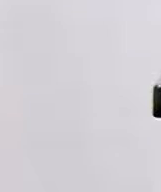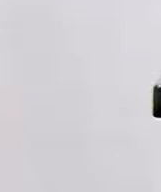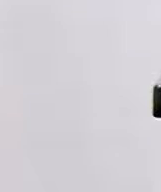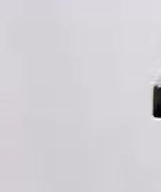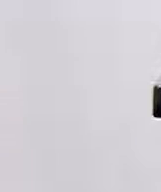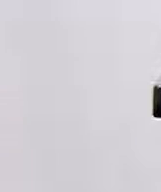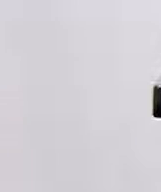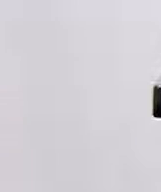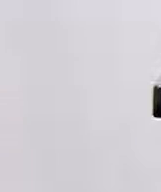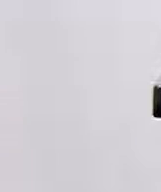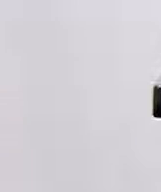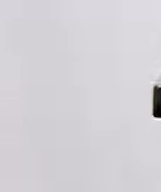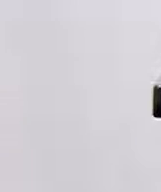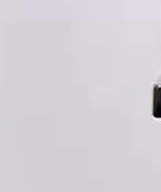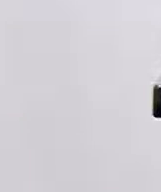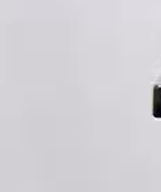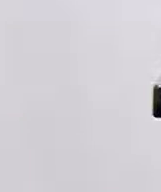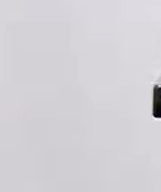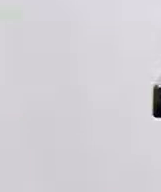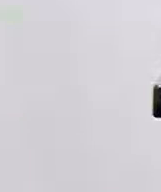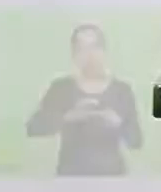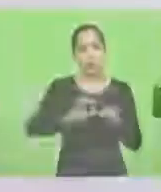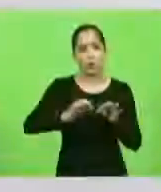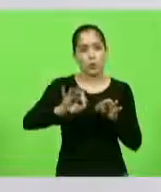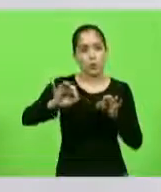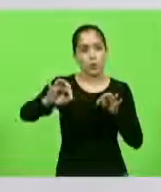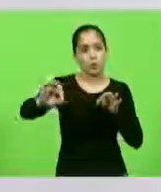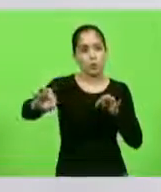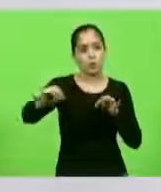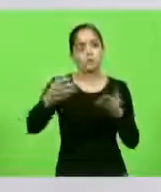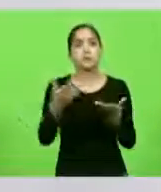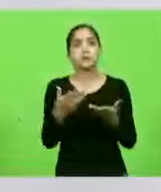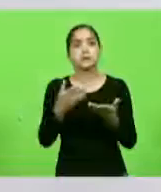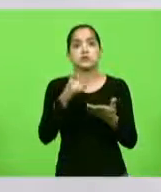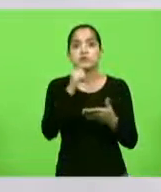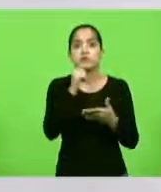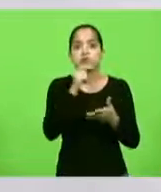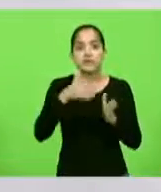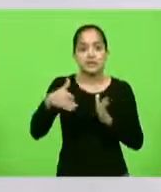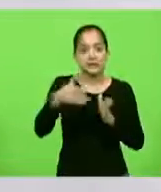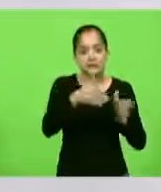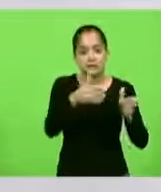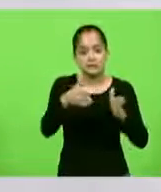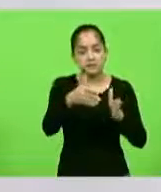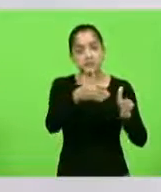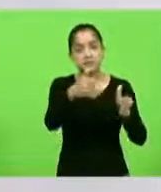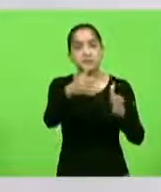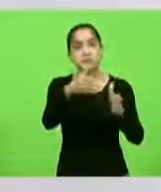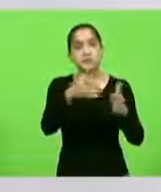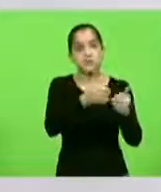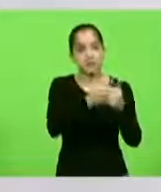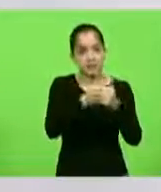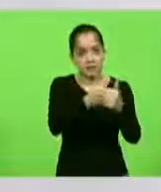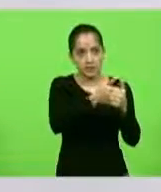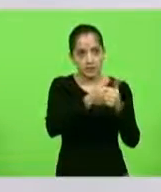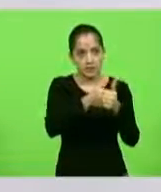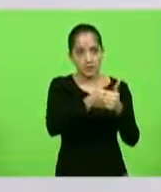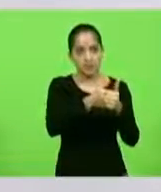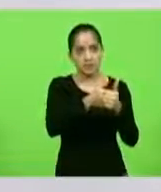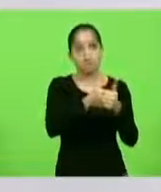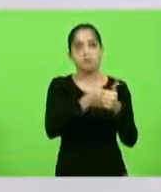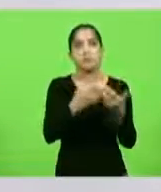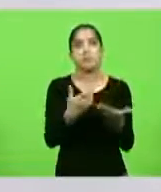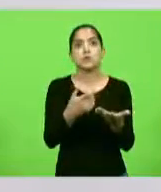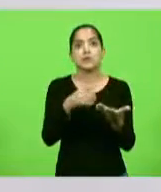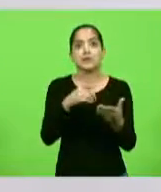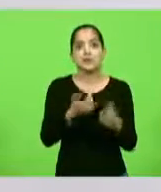tem aquela lagoa e ela é uma lagoa extensa. Ela entra naqueles braços de rio, vai lá na região do farol de Santa Marta e tem essa lagoa que é a lagoa do Camacho. E